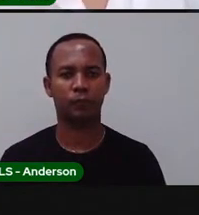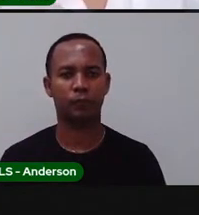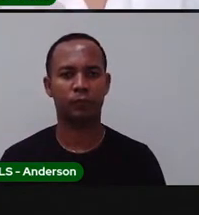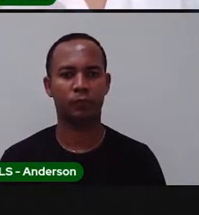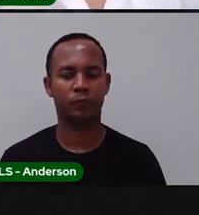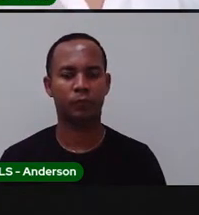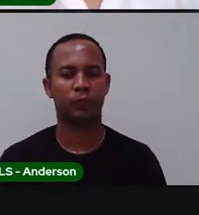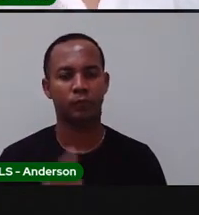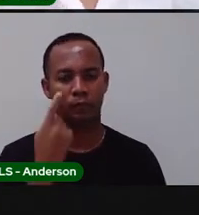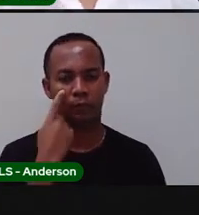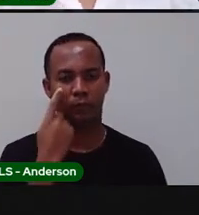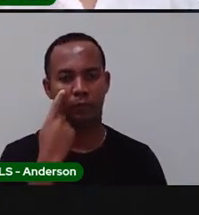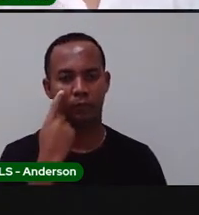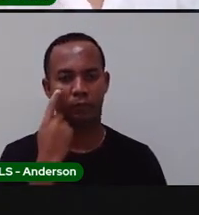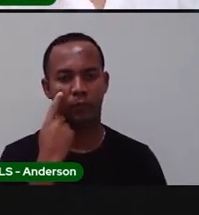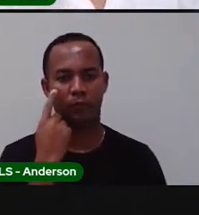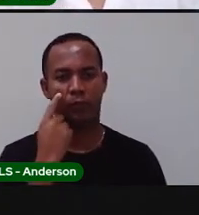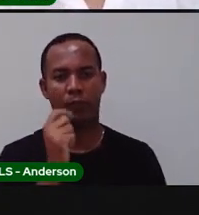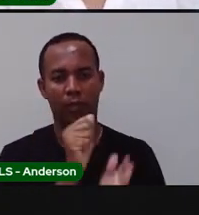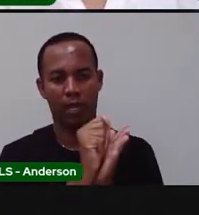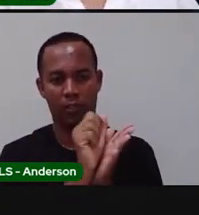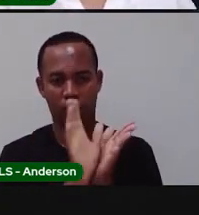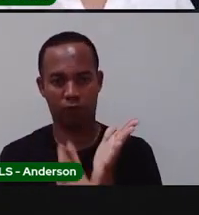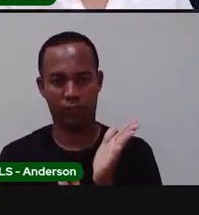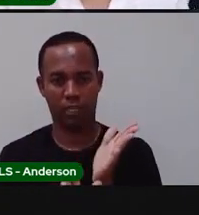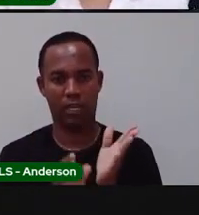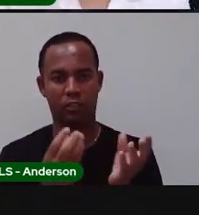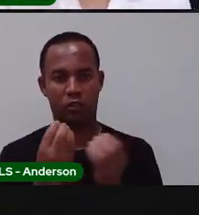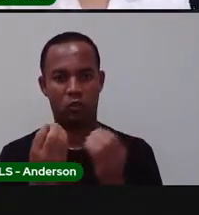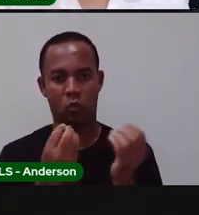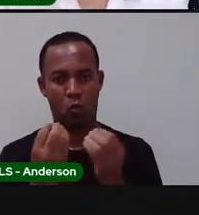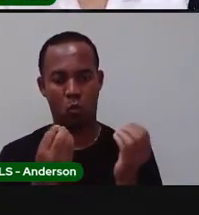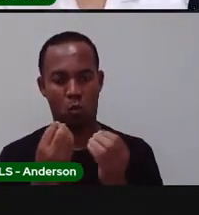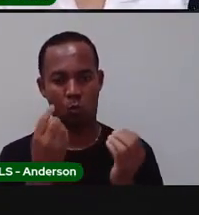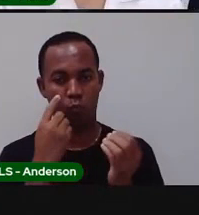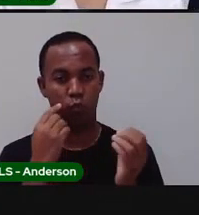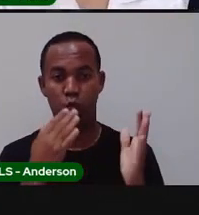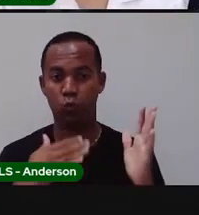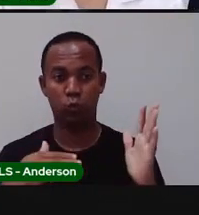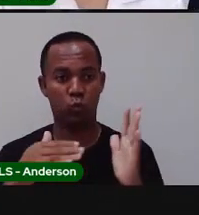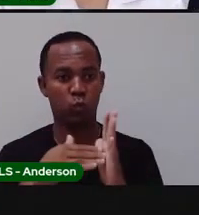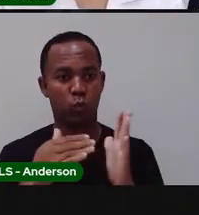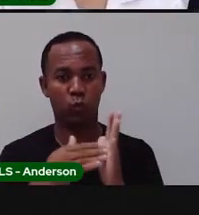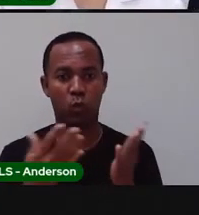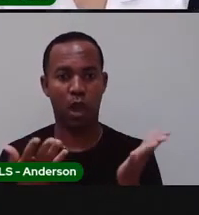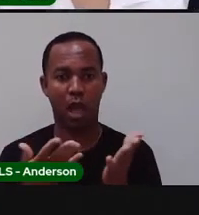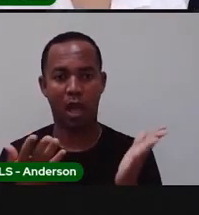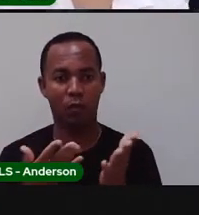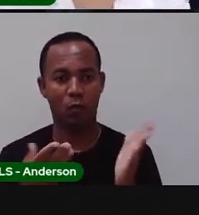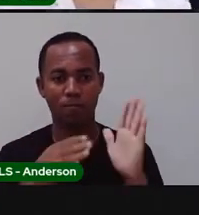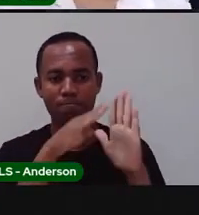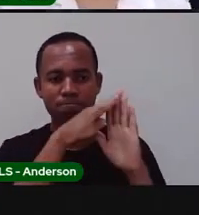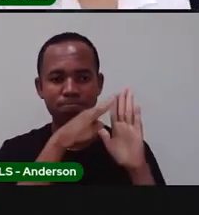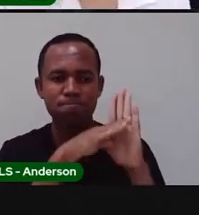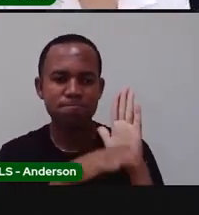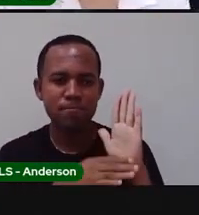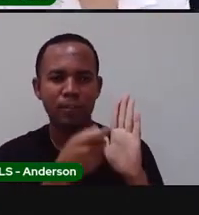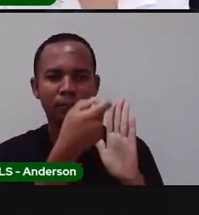Bom, agora a vai para a atividade para poder exercitar tudo isso aí que a Pró está explicando para vocês.